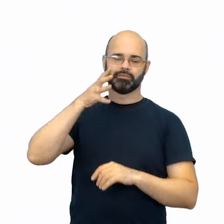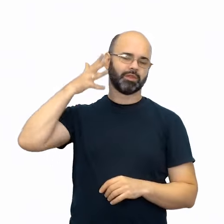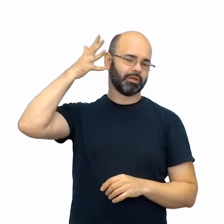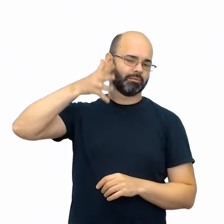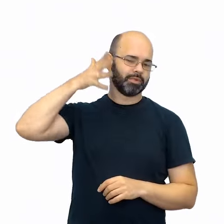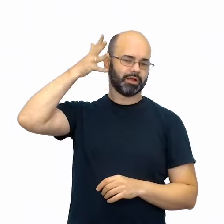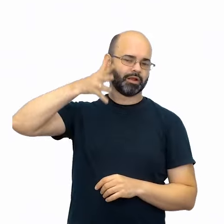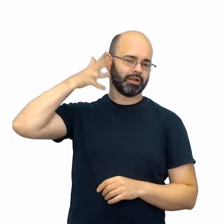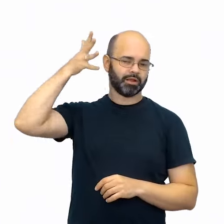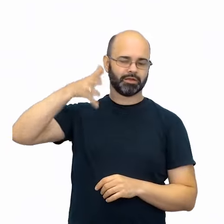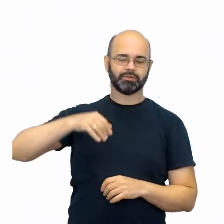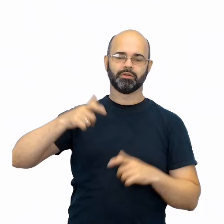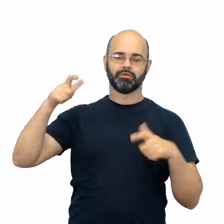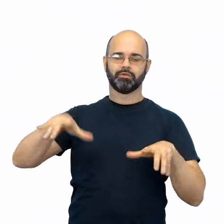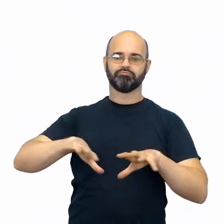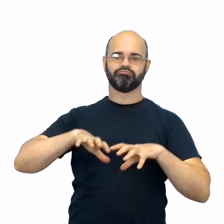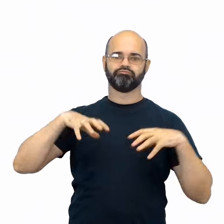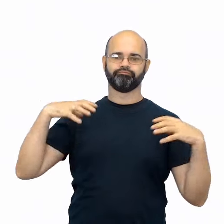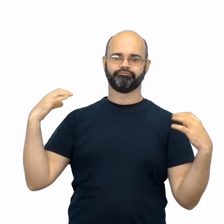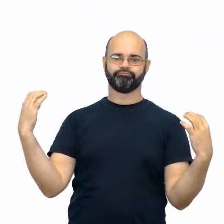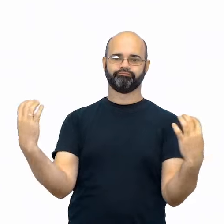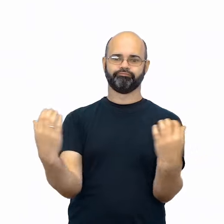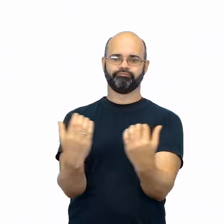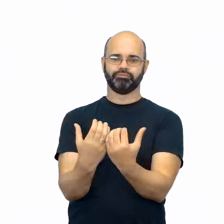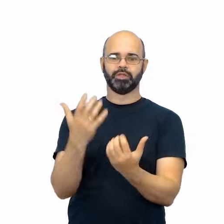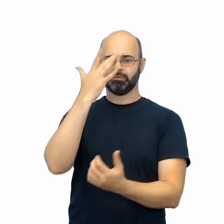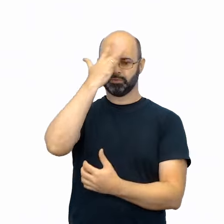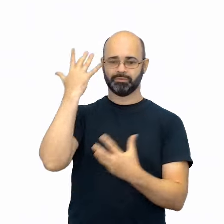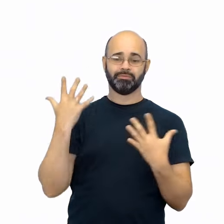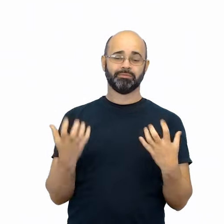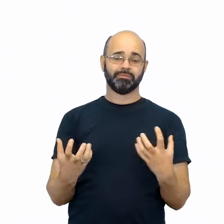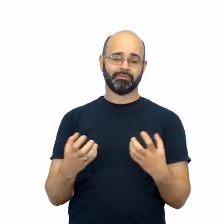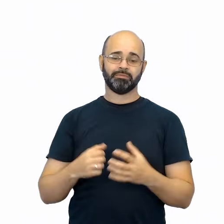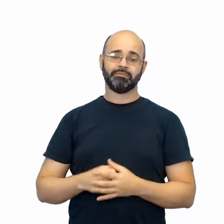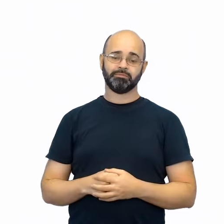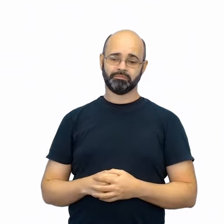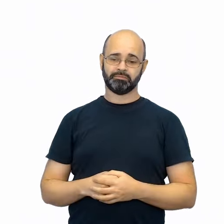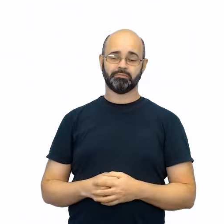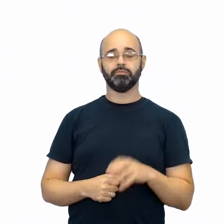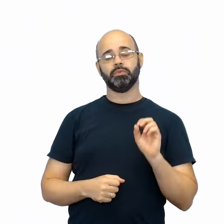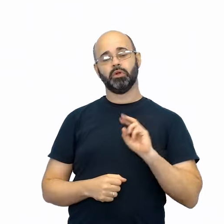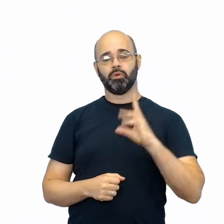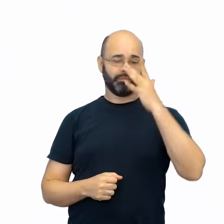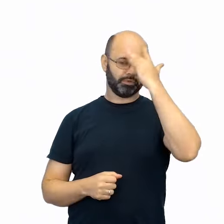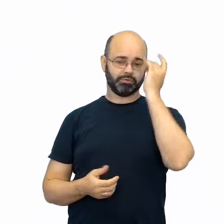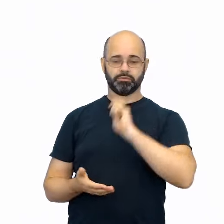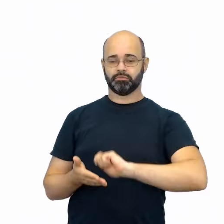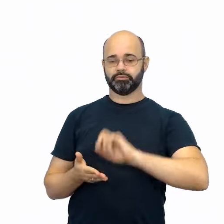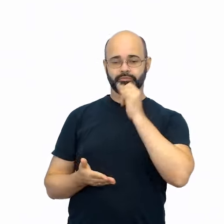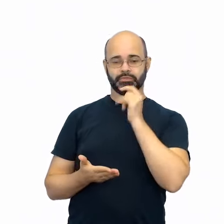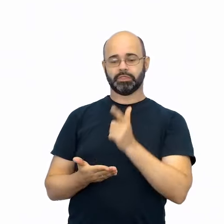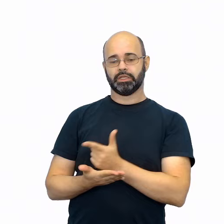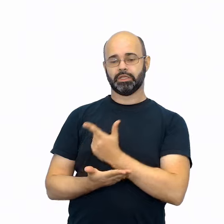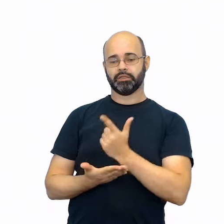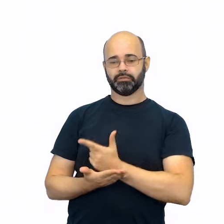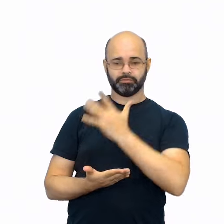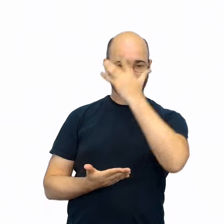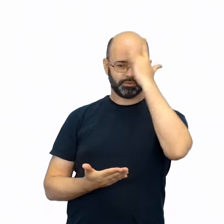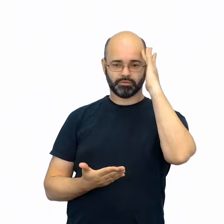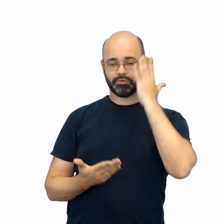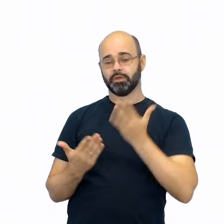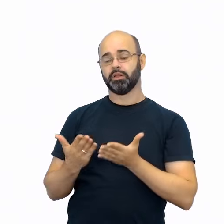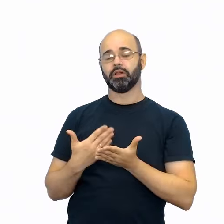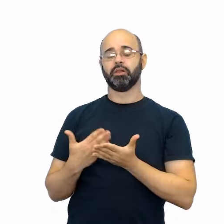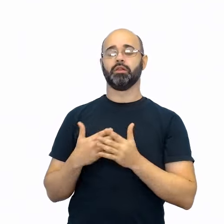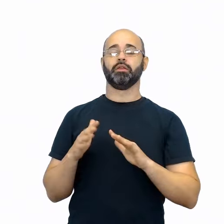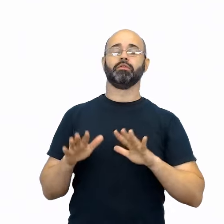em um congresso para centenas de pessoas ou em um escritor de literatura, cujo livro